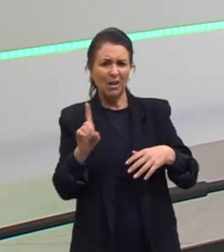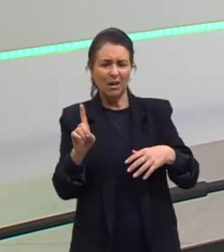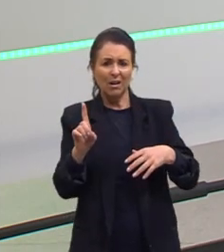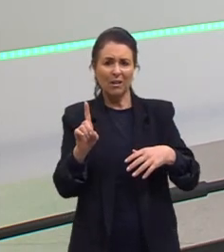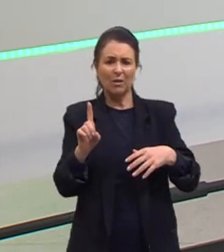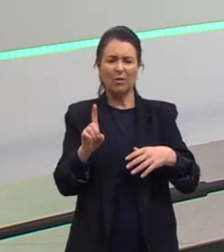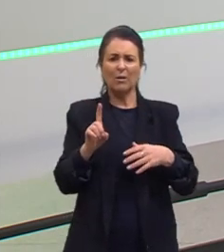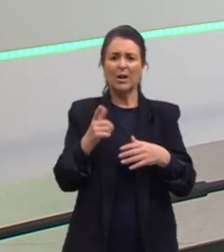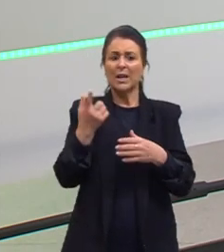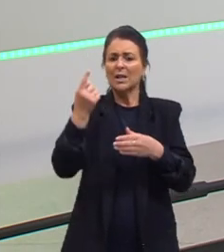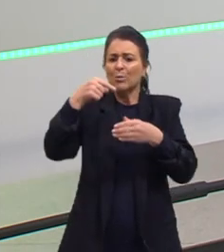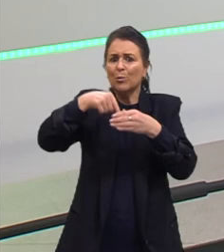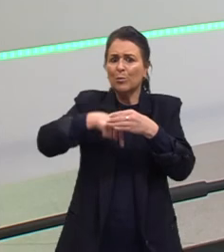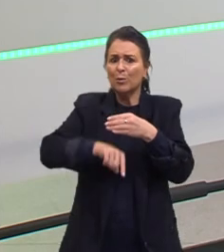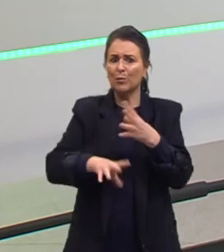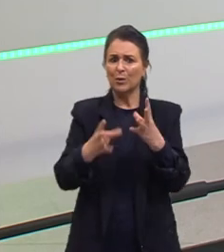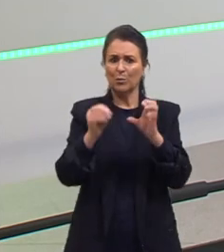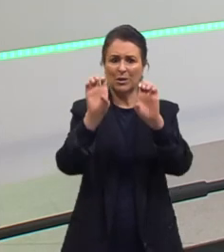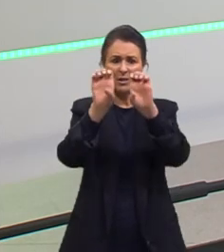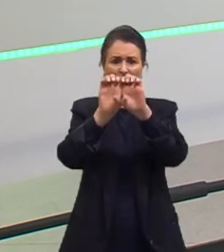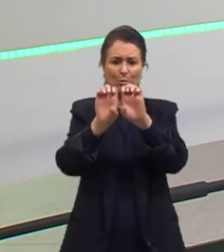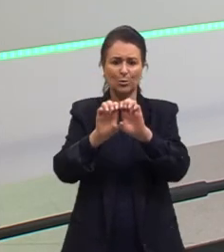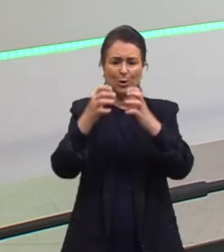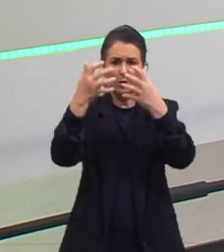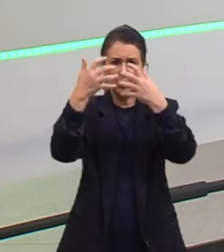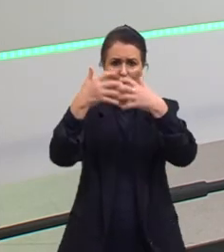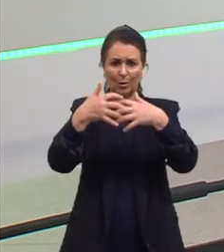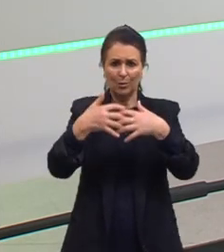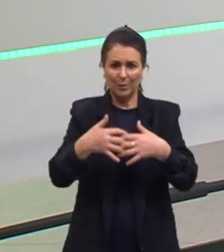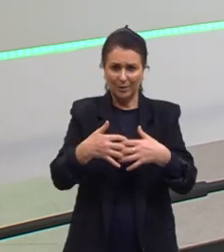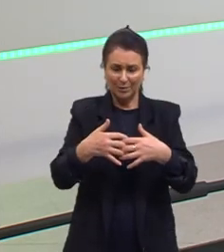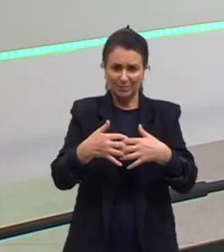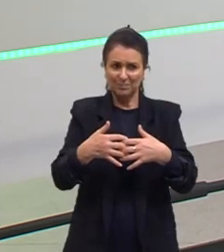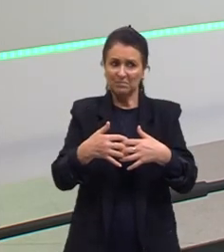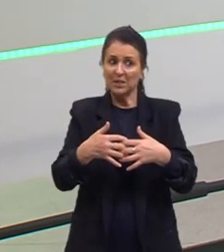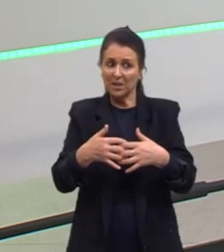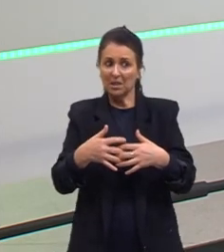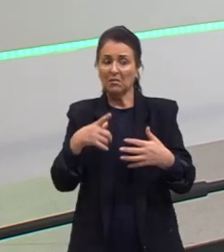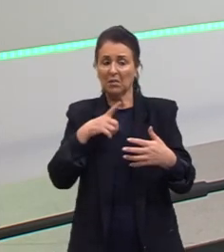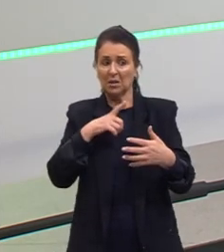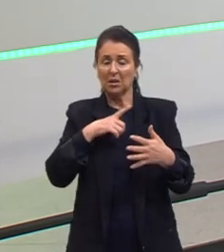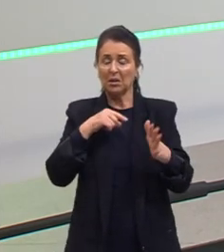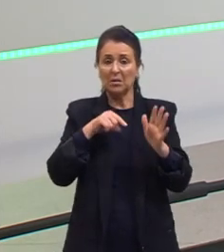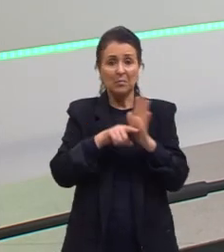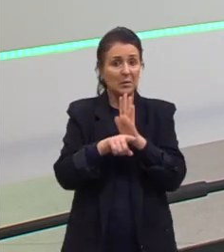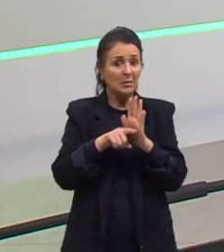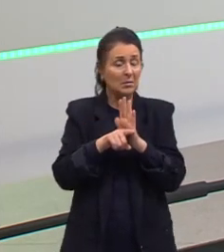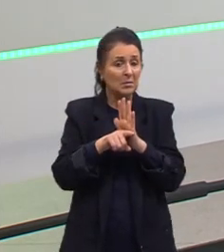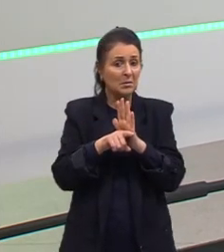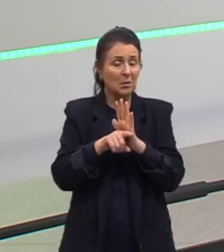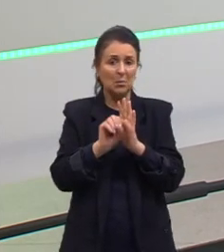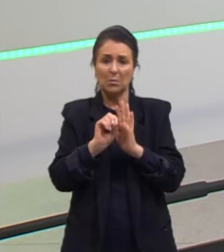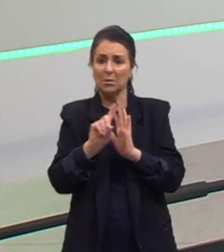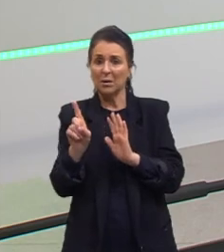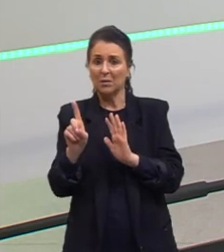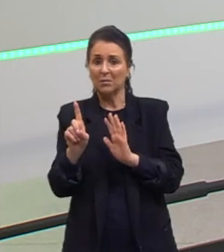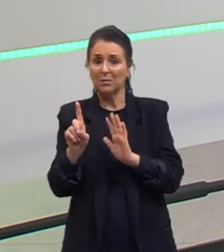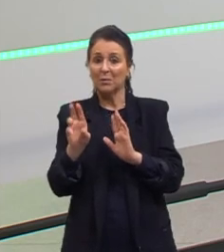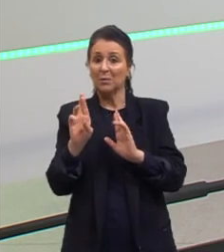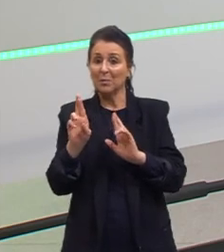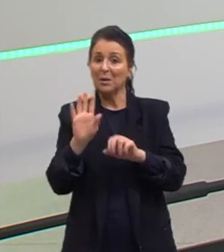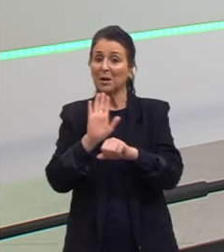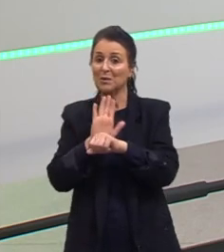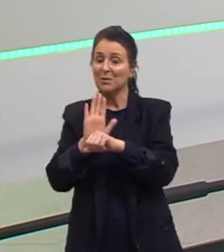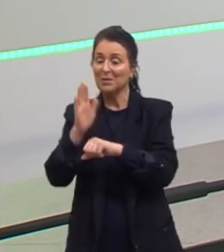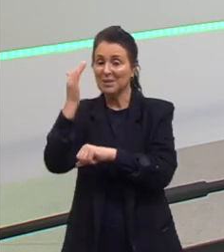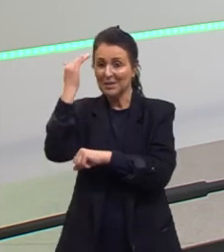tentar se adentrar muito naquela estrutura complexa que provavelmente a questão vai trazer. e espero que tenha ajudado vocês